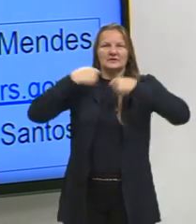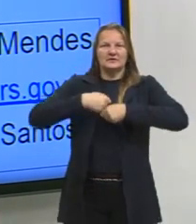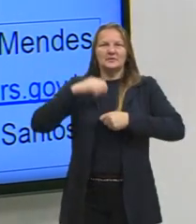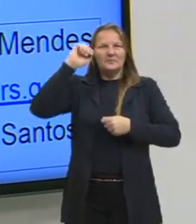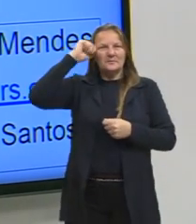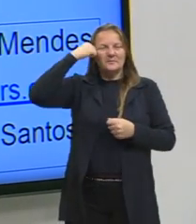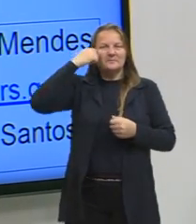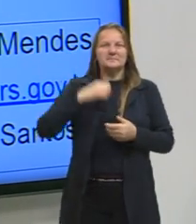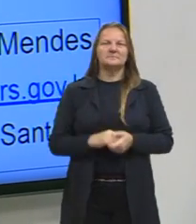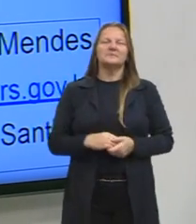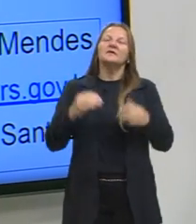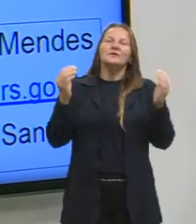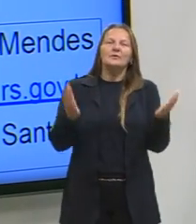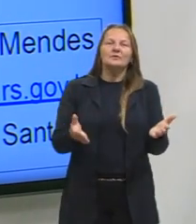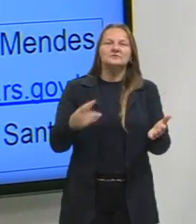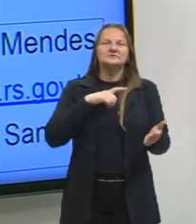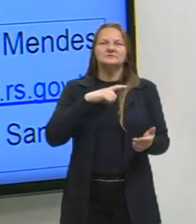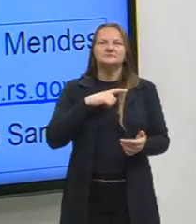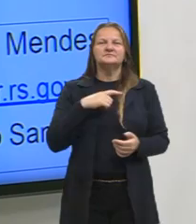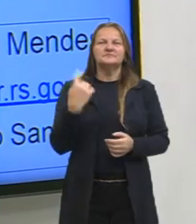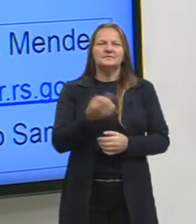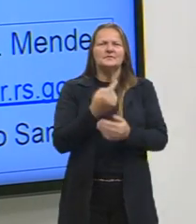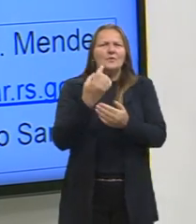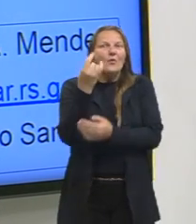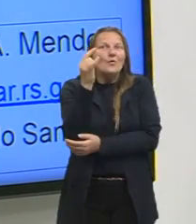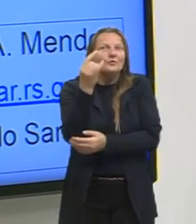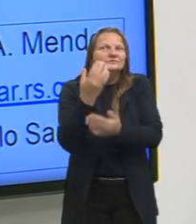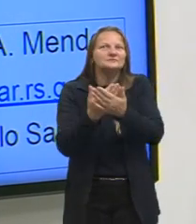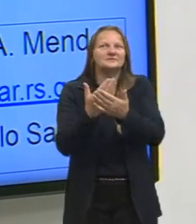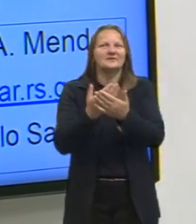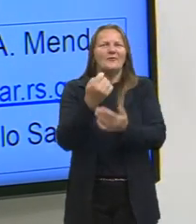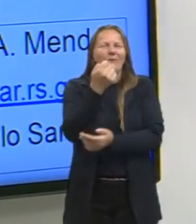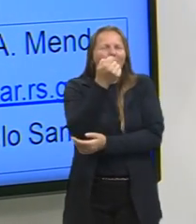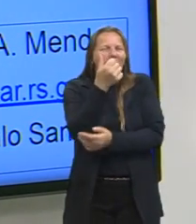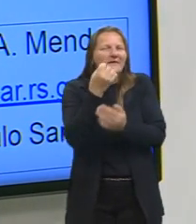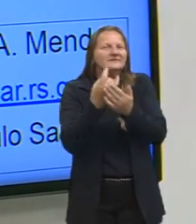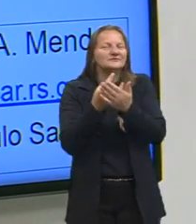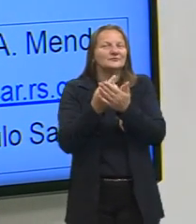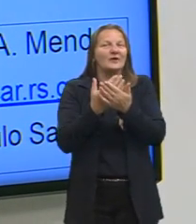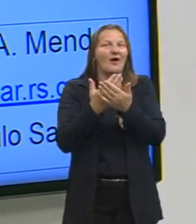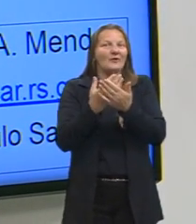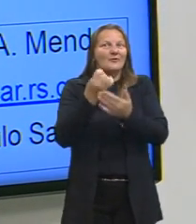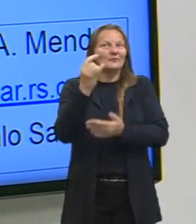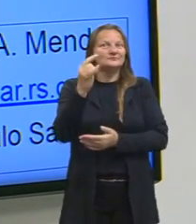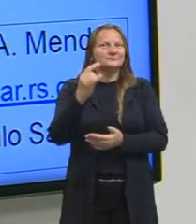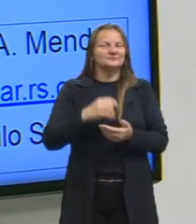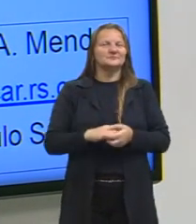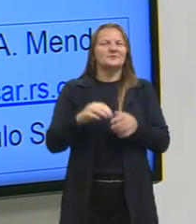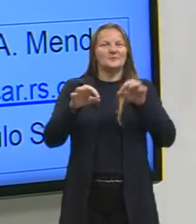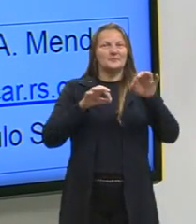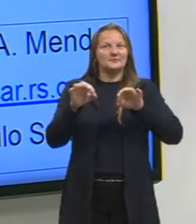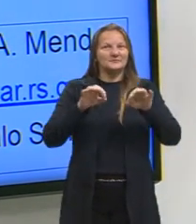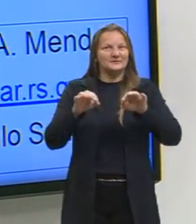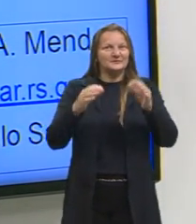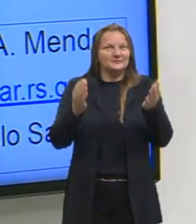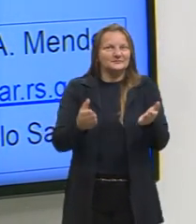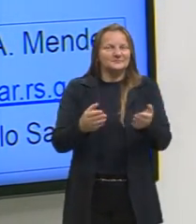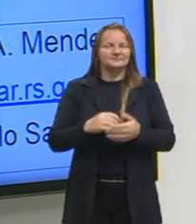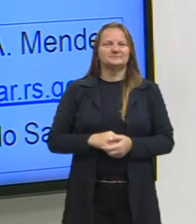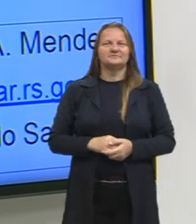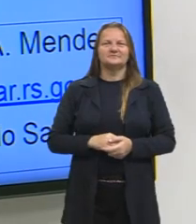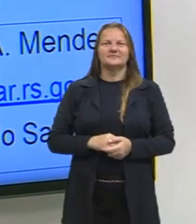Bom, hoje nós estamos em uma das nossas últimas aulas desse ano no projeto e para